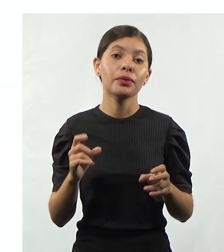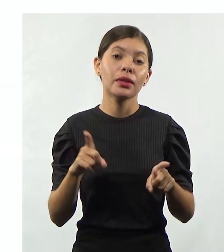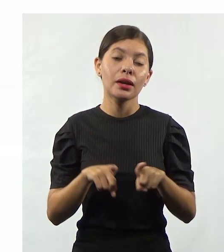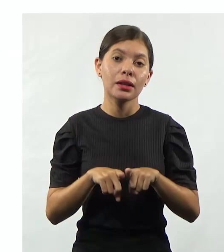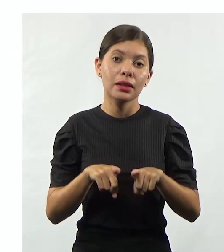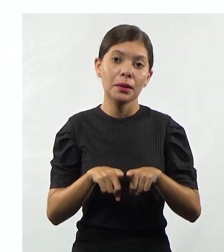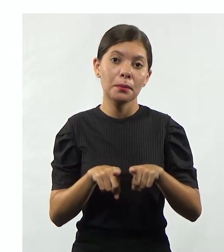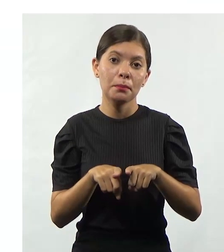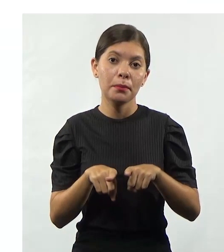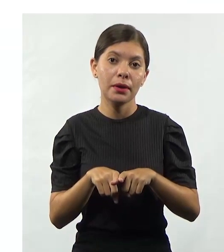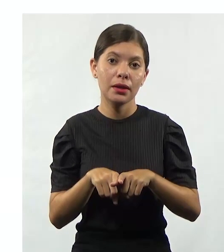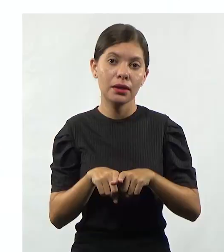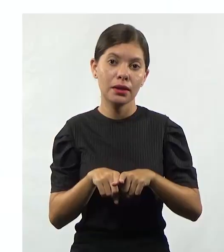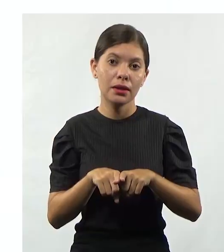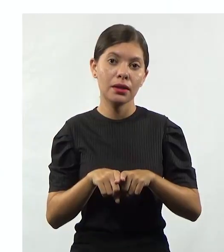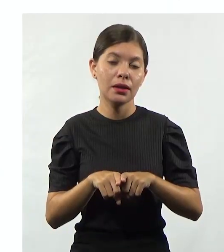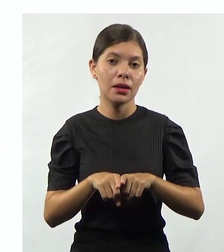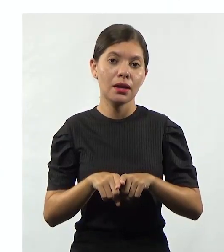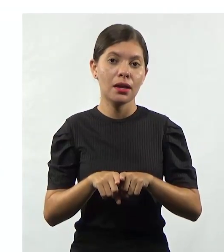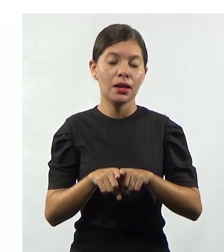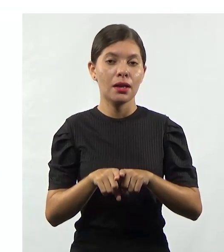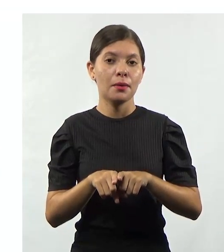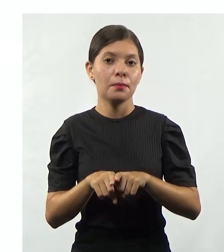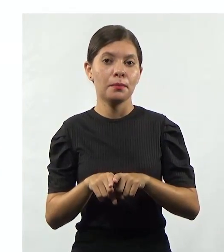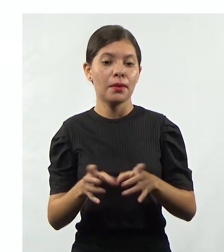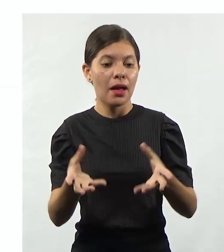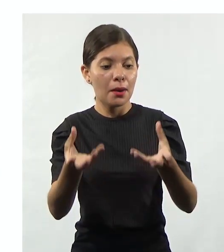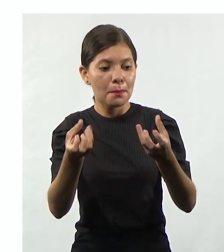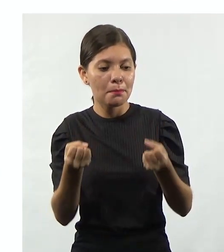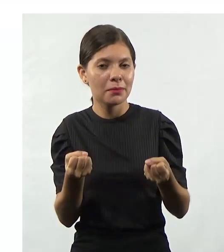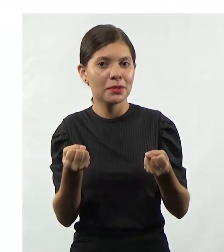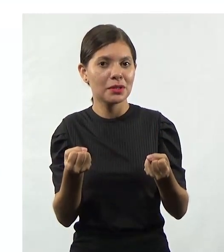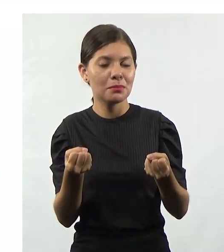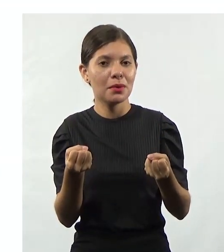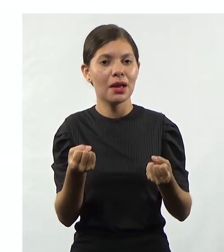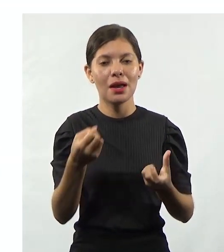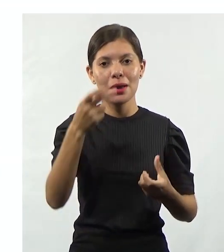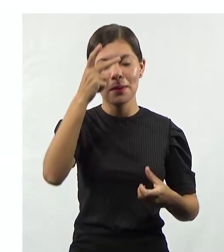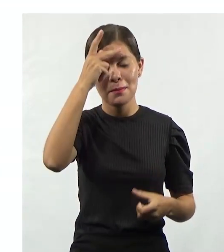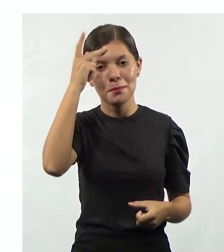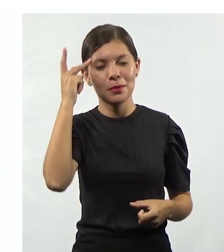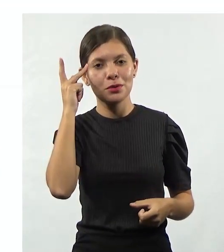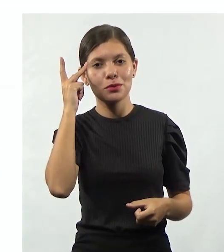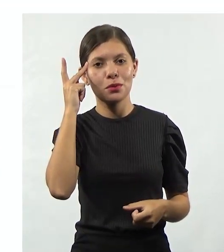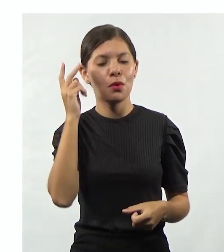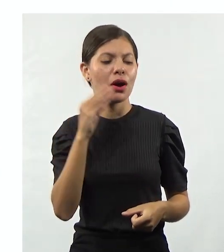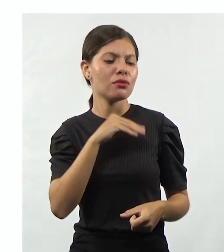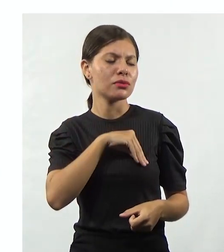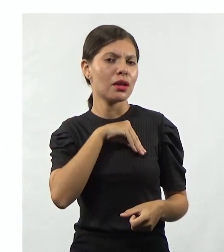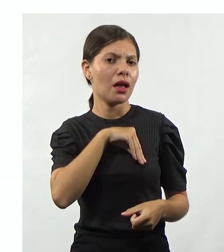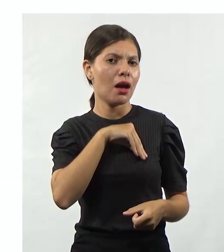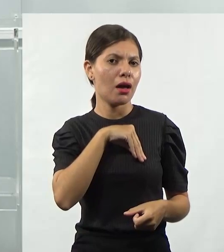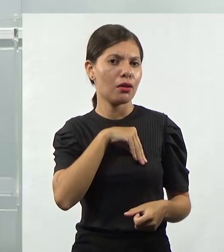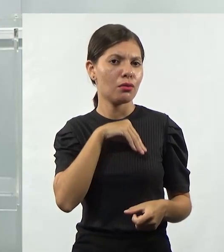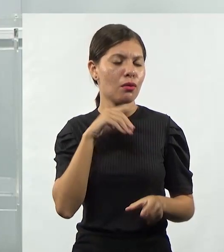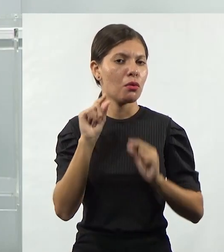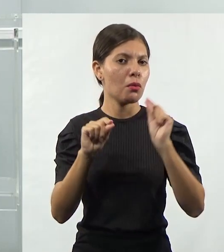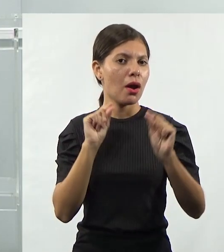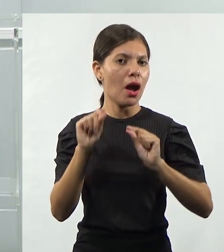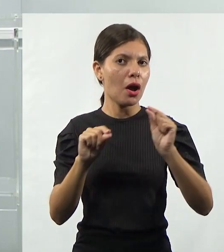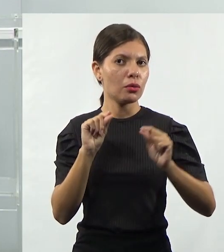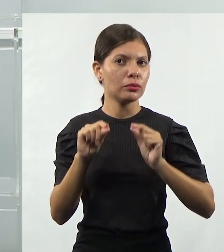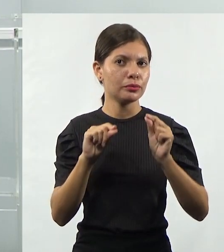tem o processo de recompensar as pessoas, né? Quanto essa pessoa vai receber? Qual vai ser o